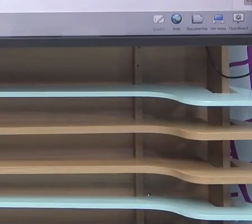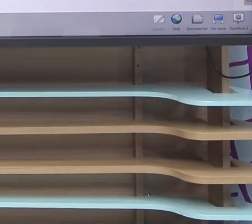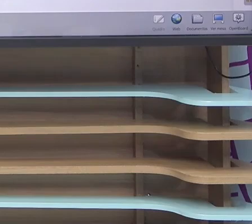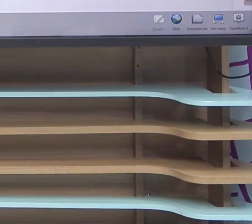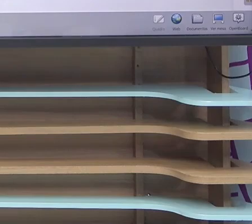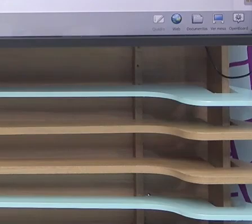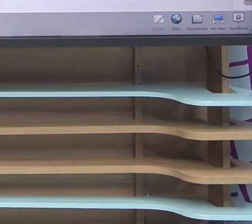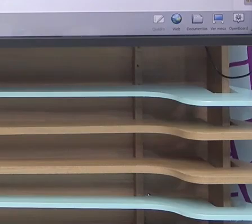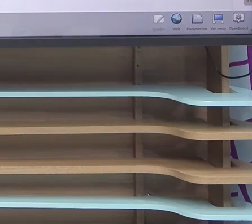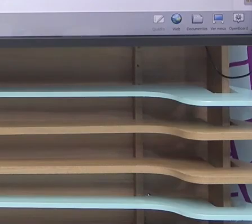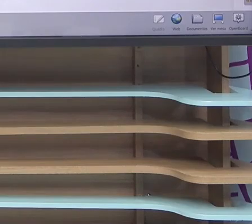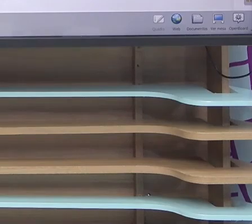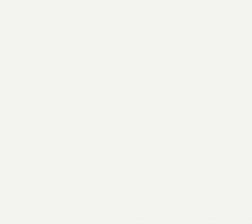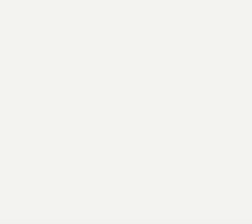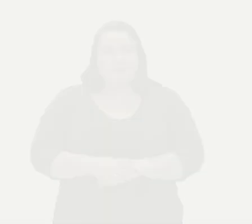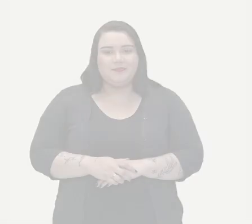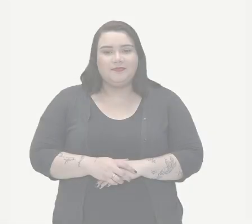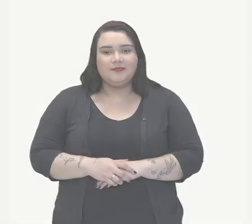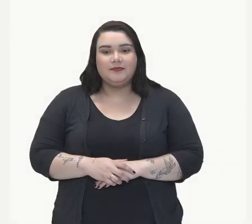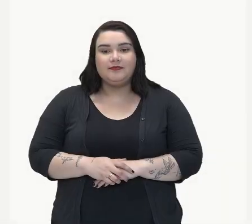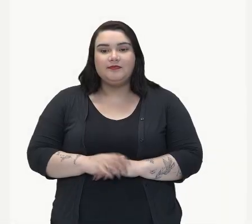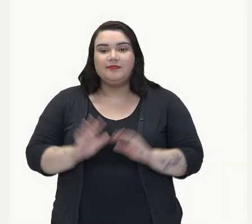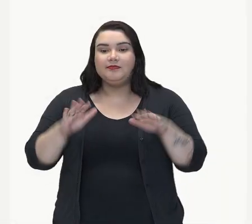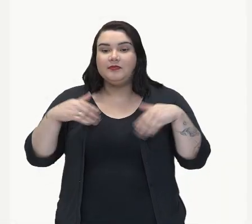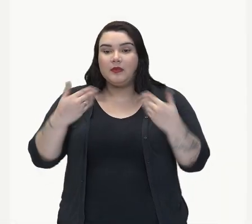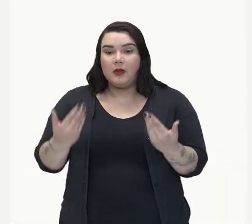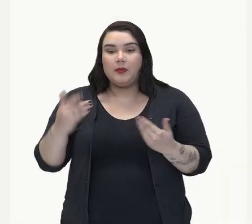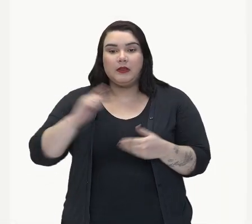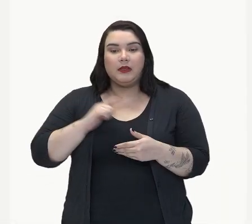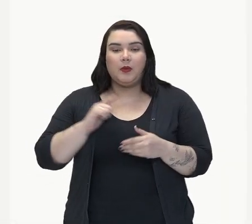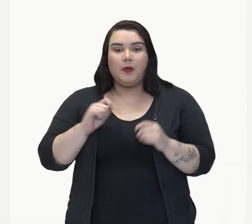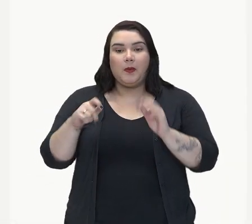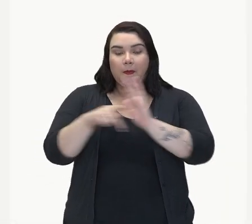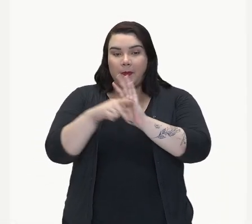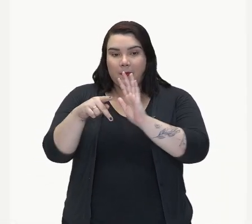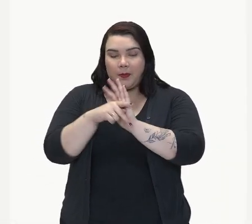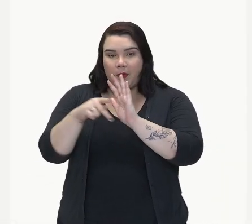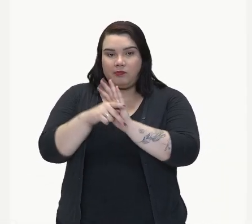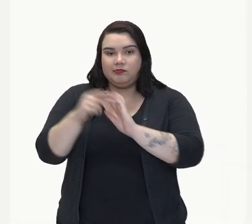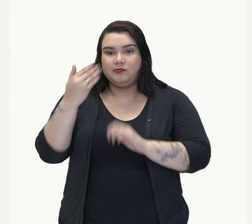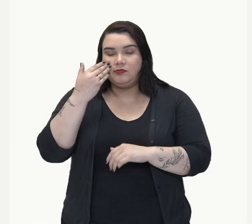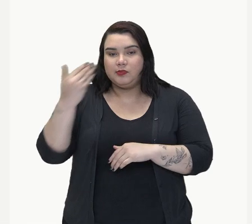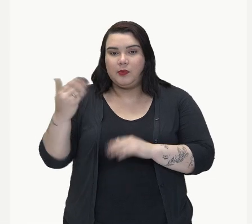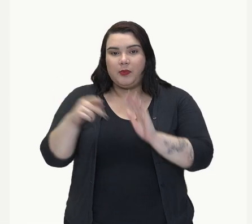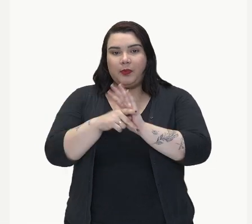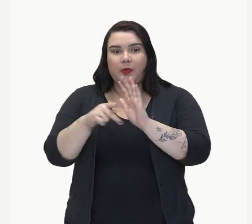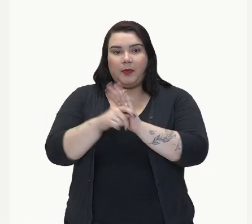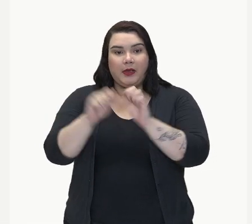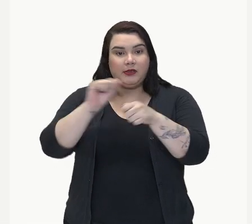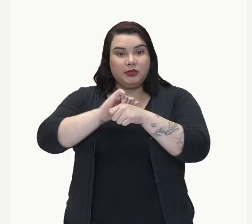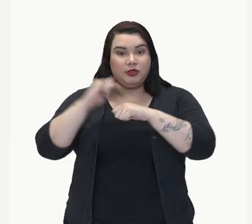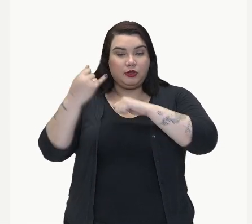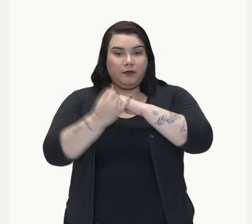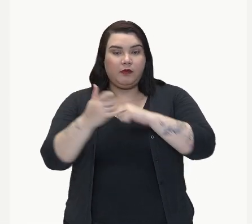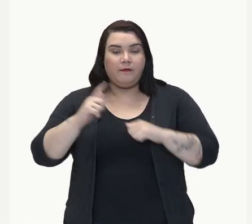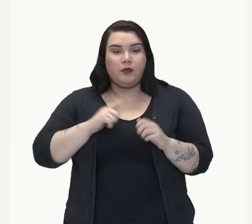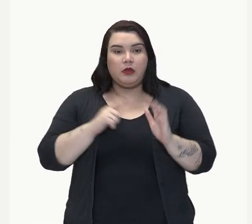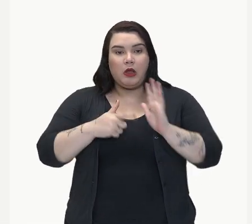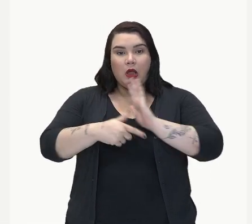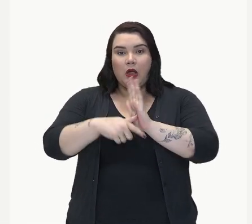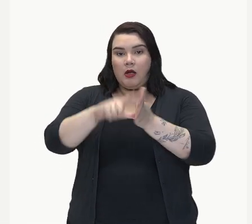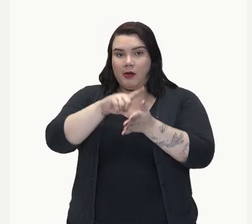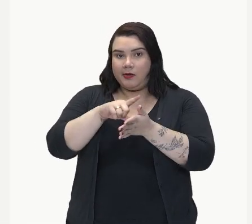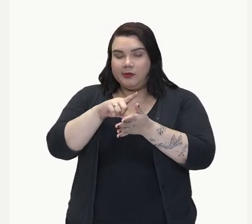Então, quando eu exercer a função de adjunto adnominal, o adjetivo estiver anteposto.